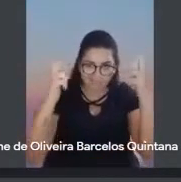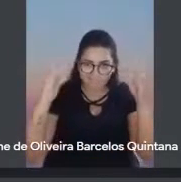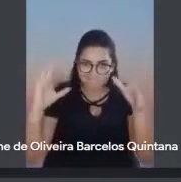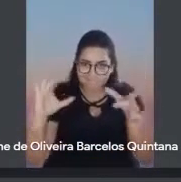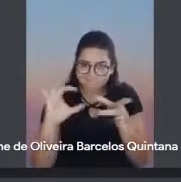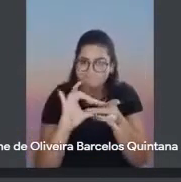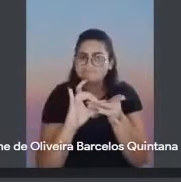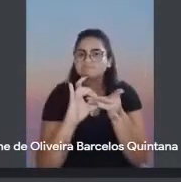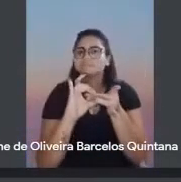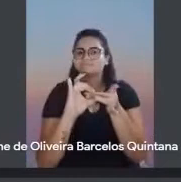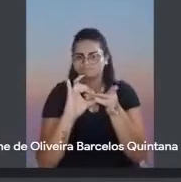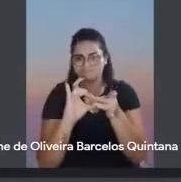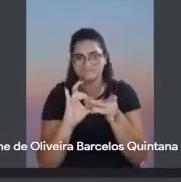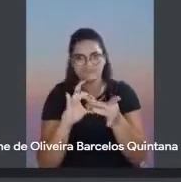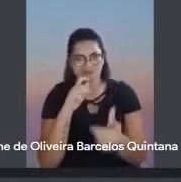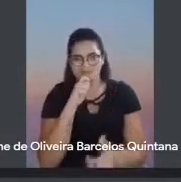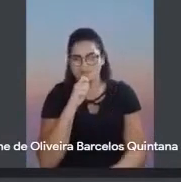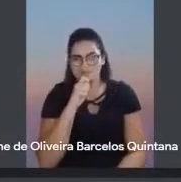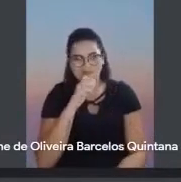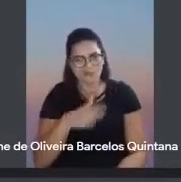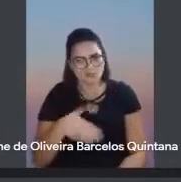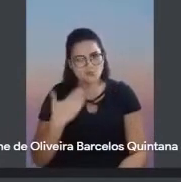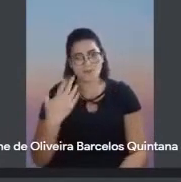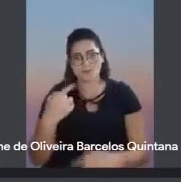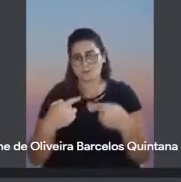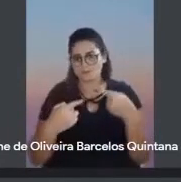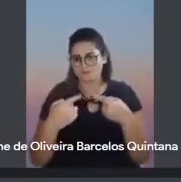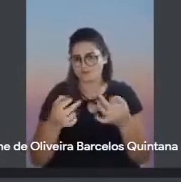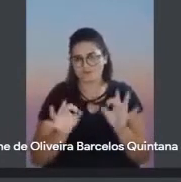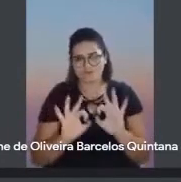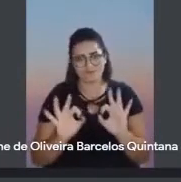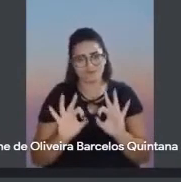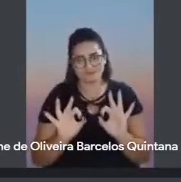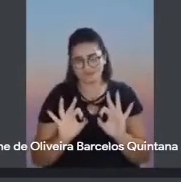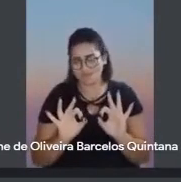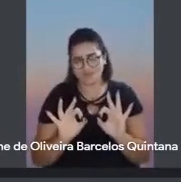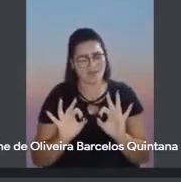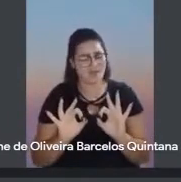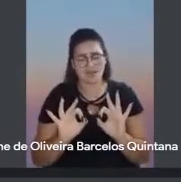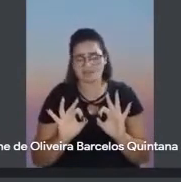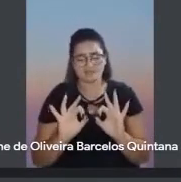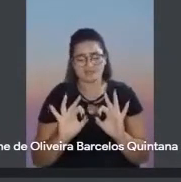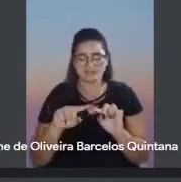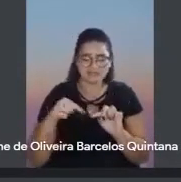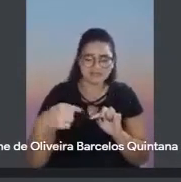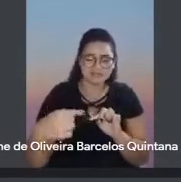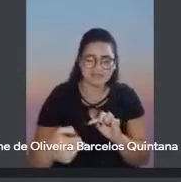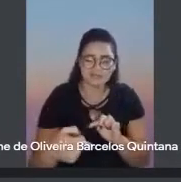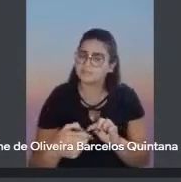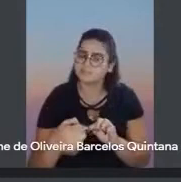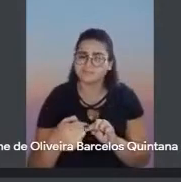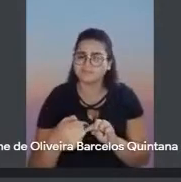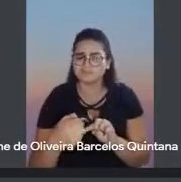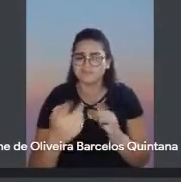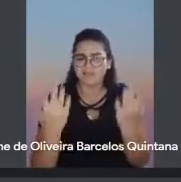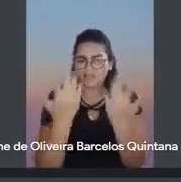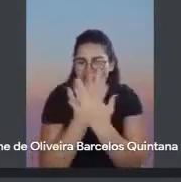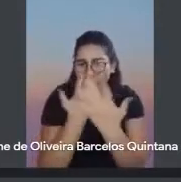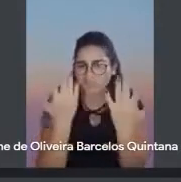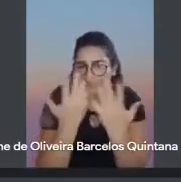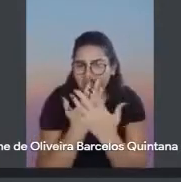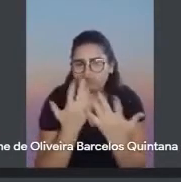haverá surpresas políticas que nos precipitem na guerra, no obscurantismo, na